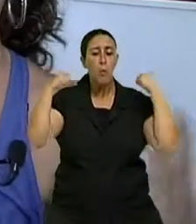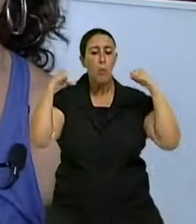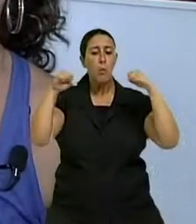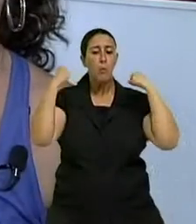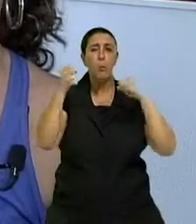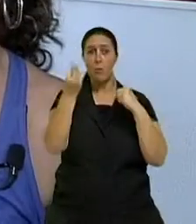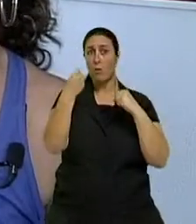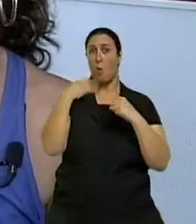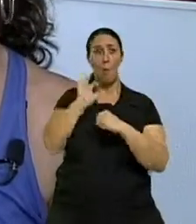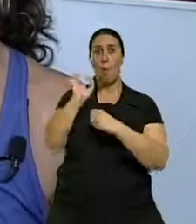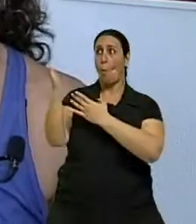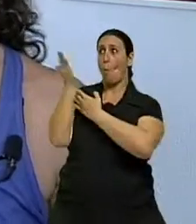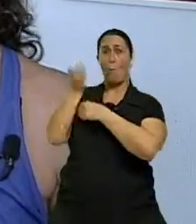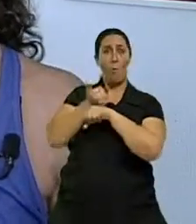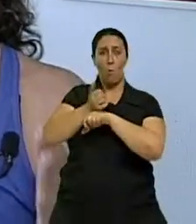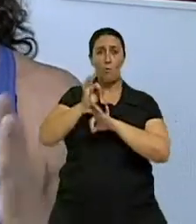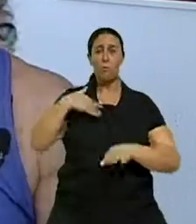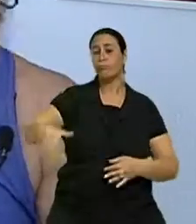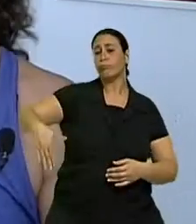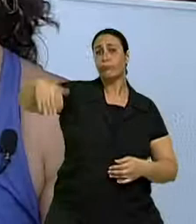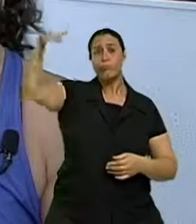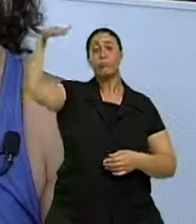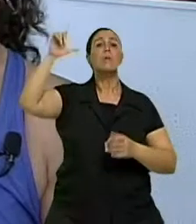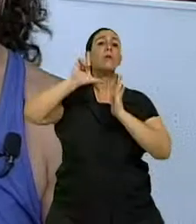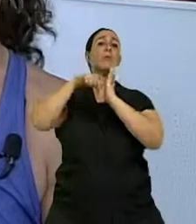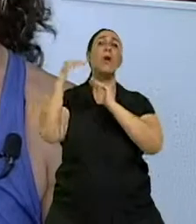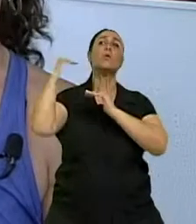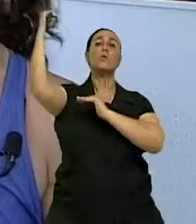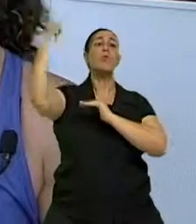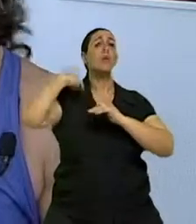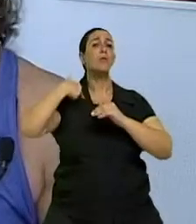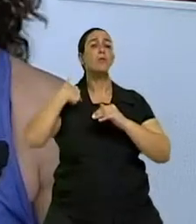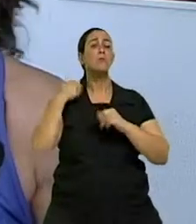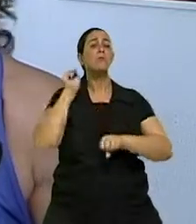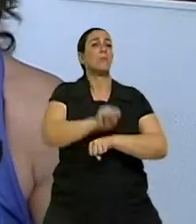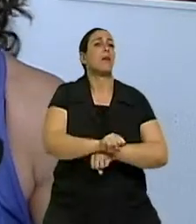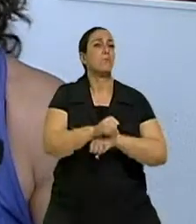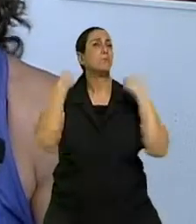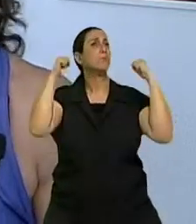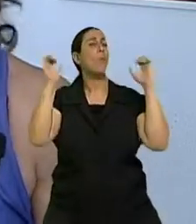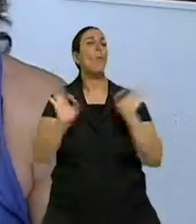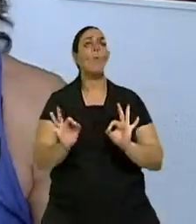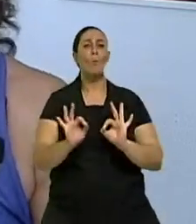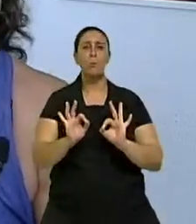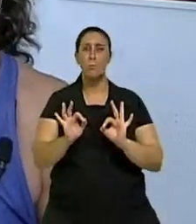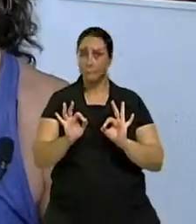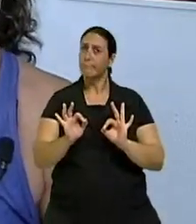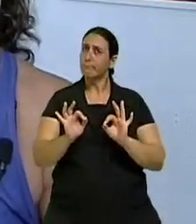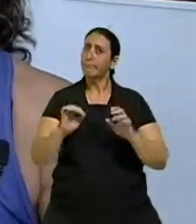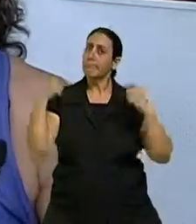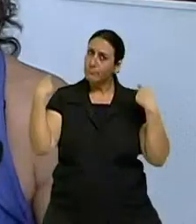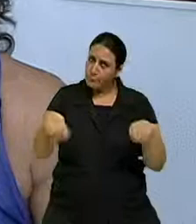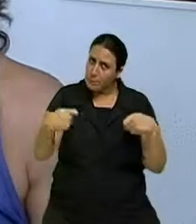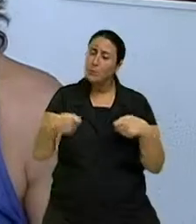previne durante a infância e simplesmente tu chega numa fase da vida que tu para de fazer o exercício. Não. A gente tem